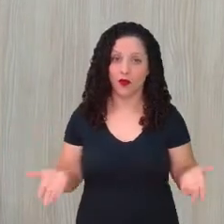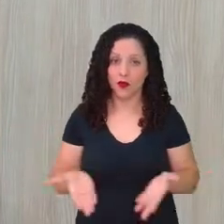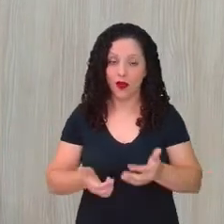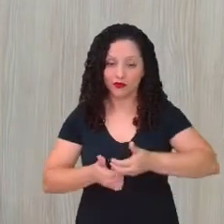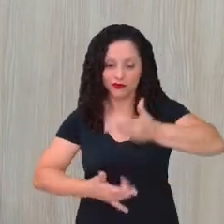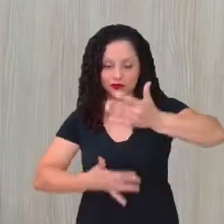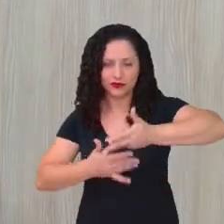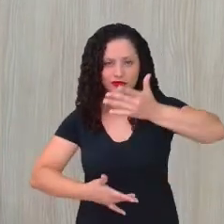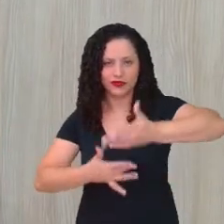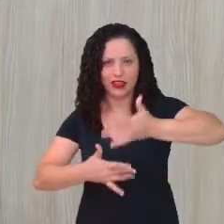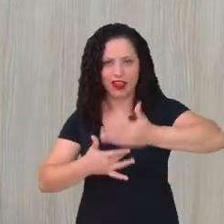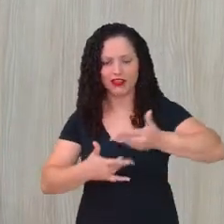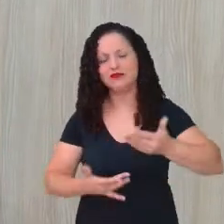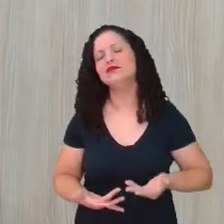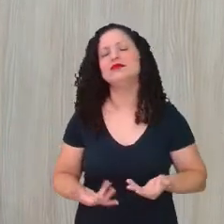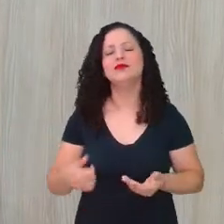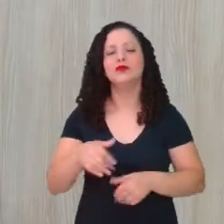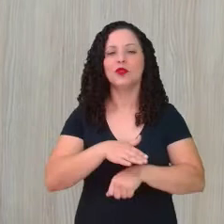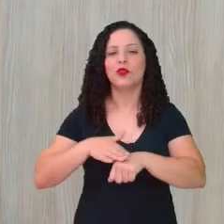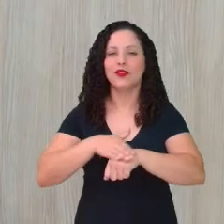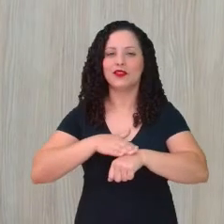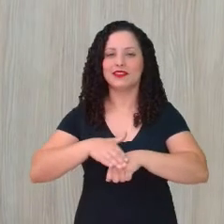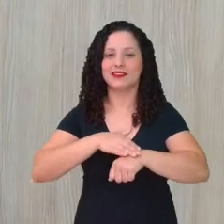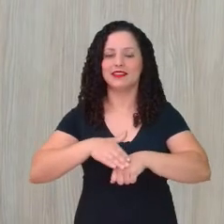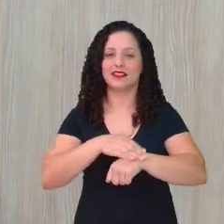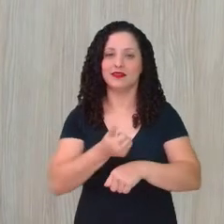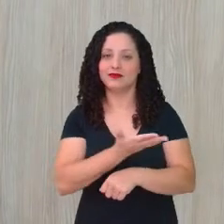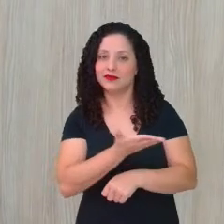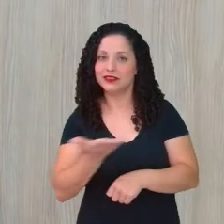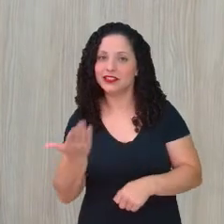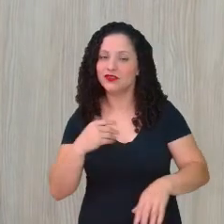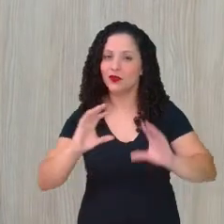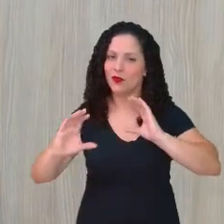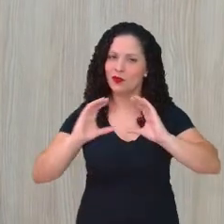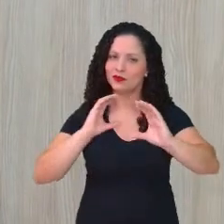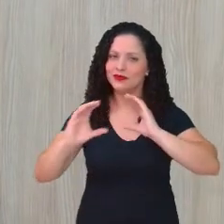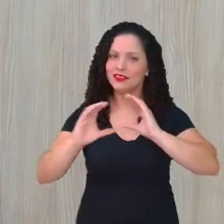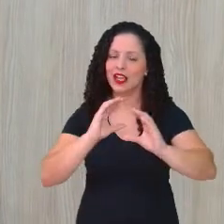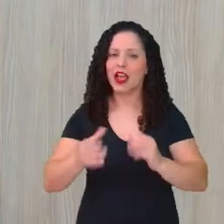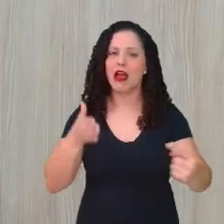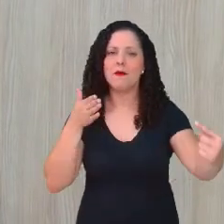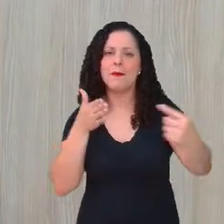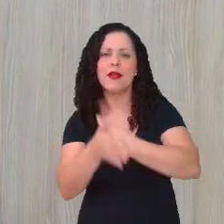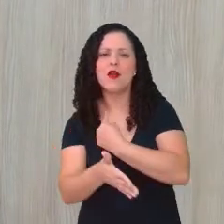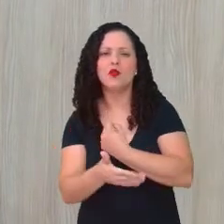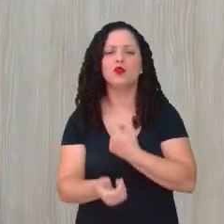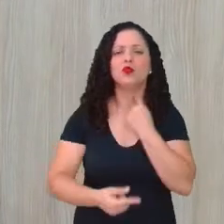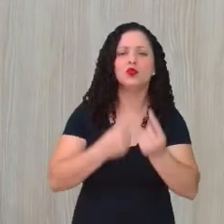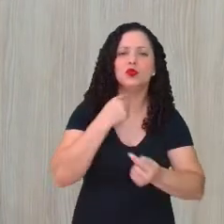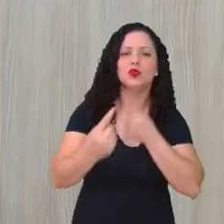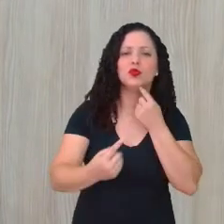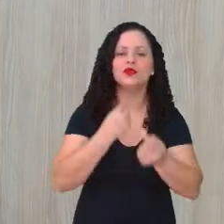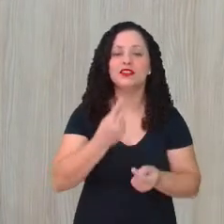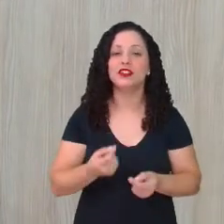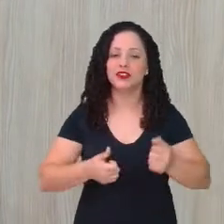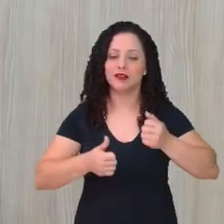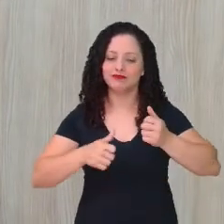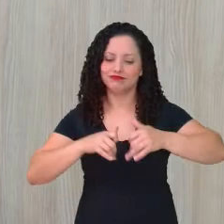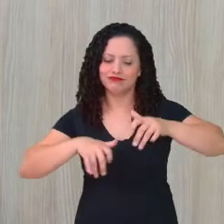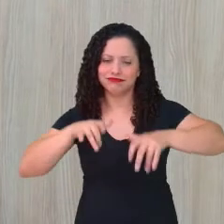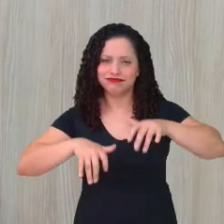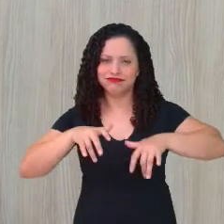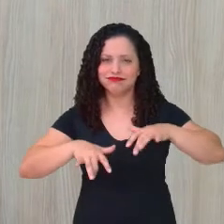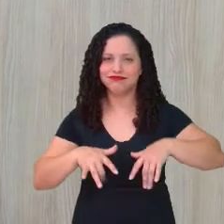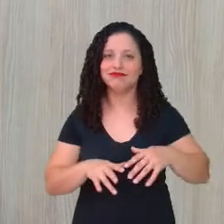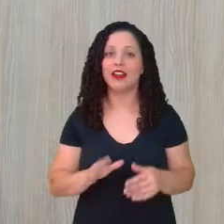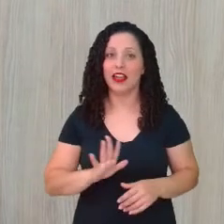para fazer essa comunicação, né? Vocês mandam as perguntas aí, as dúvidas, os comentários, e aqui a gente tenta resolver.